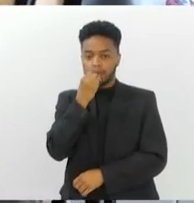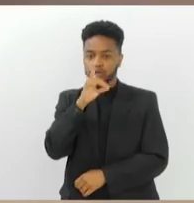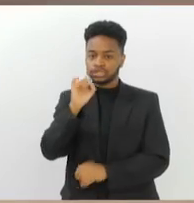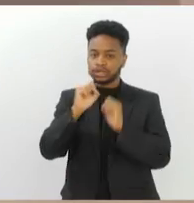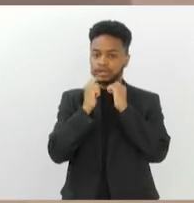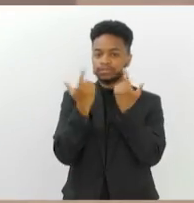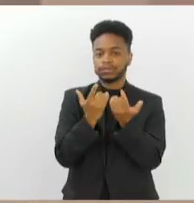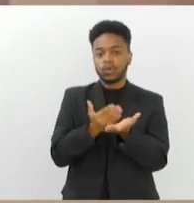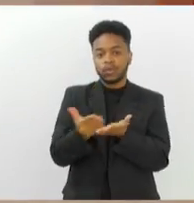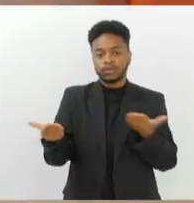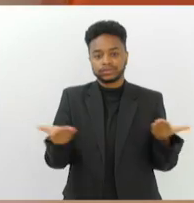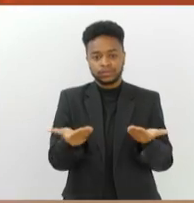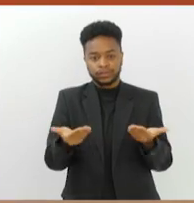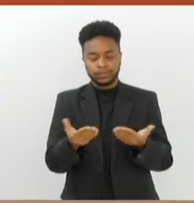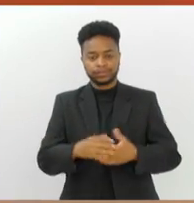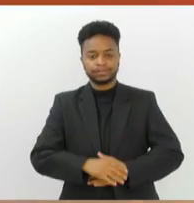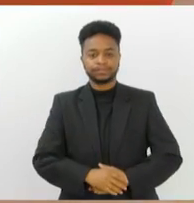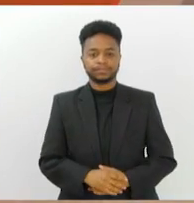agora.